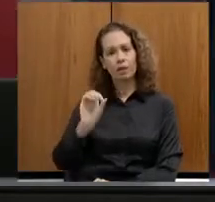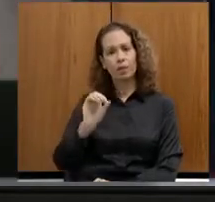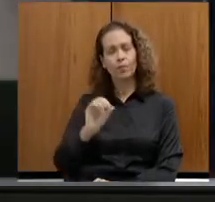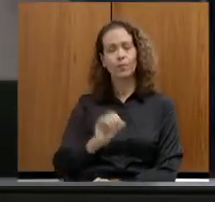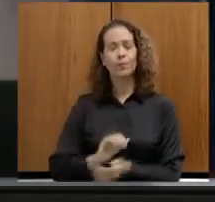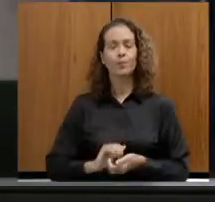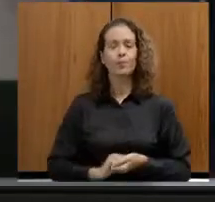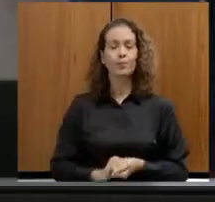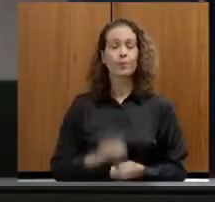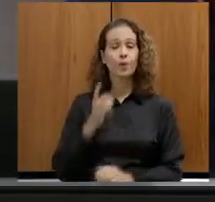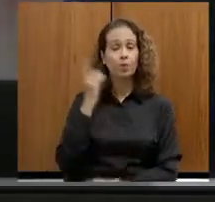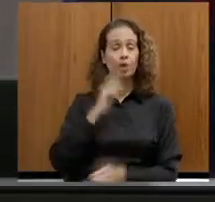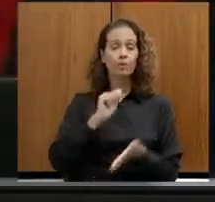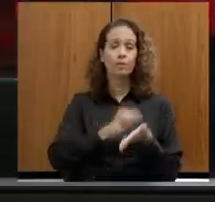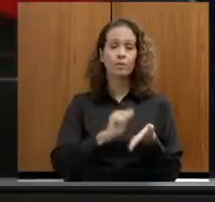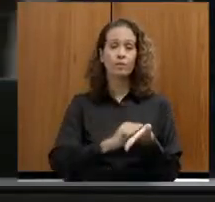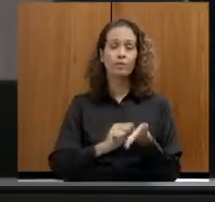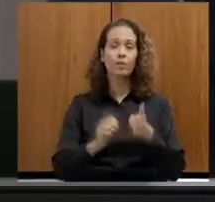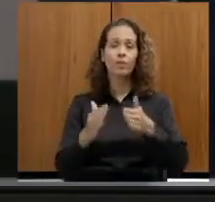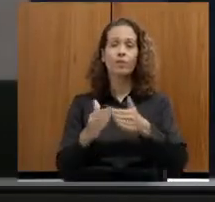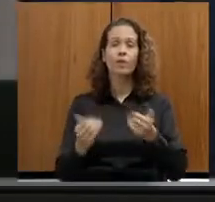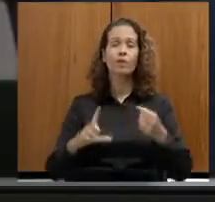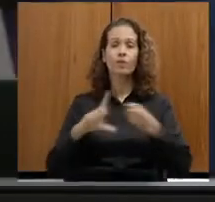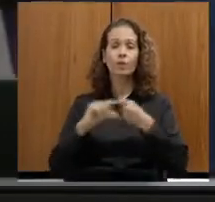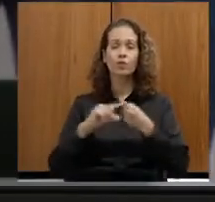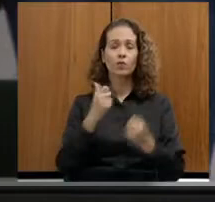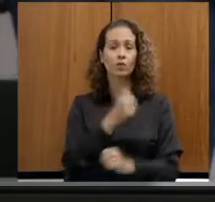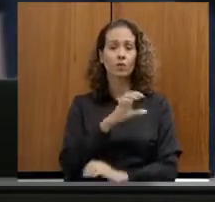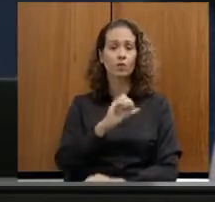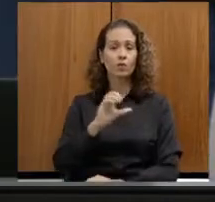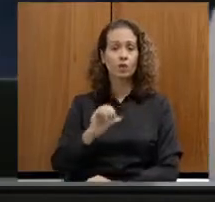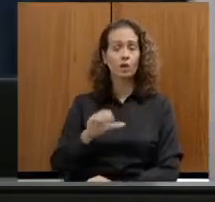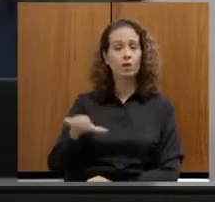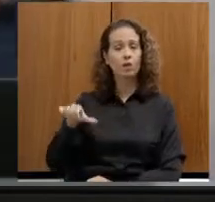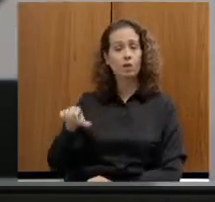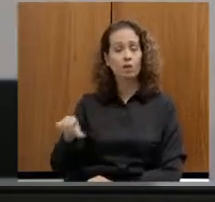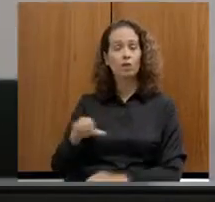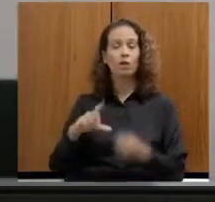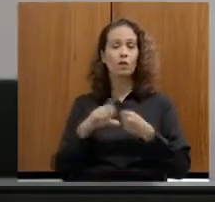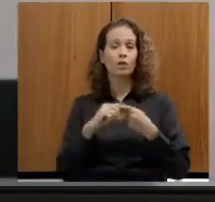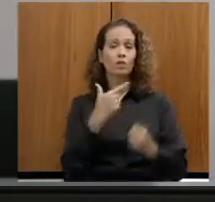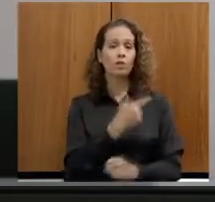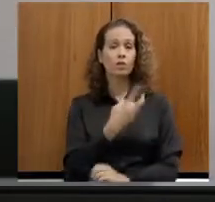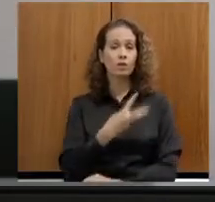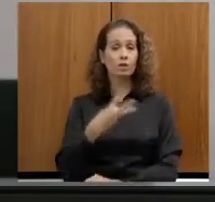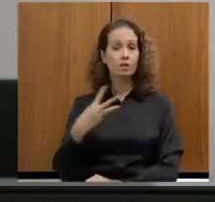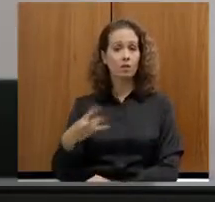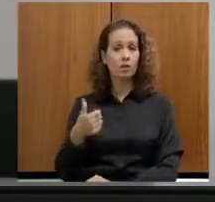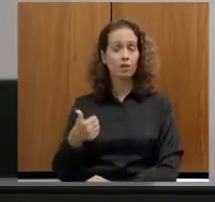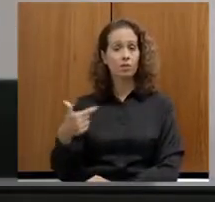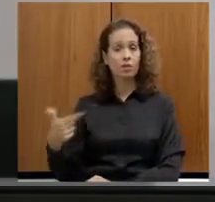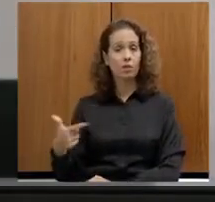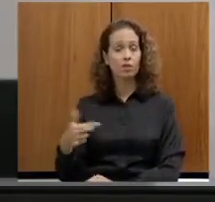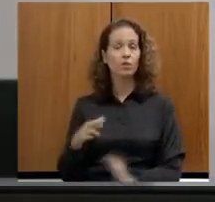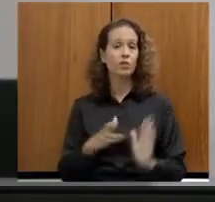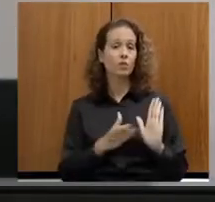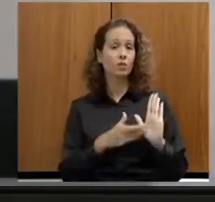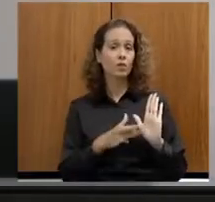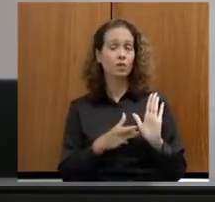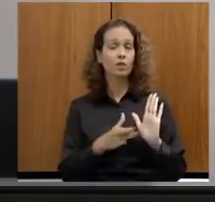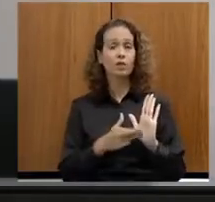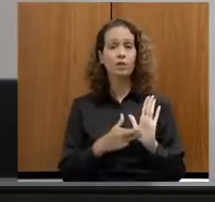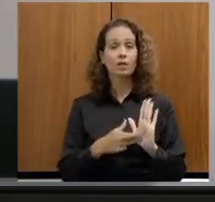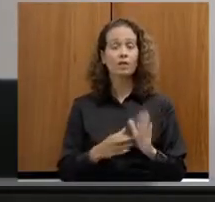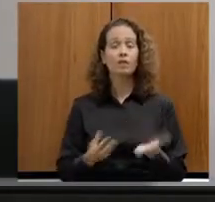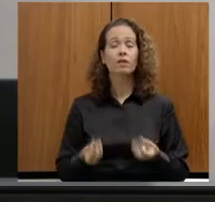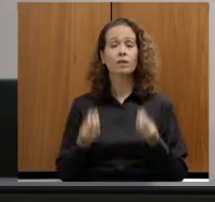Deputado que aí subscreve requer a vossa silêncio no artigo 100, 9º, artigo 233, 12 do Regimento Interno, seja encaminhado à